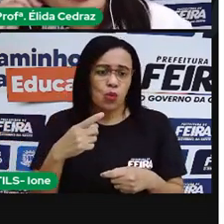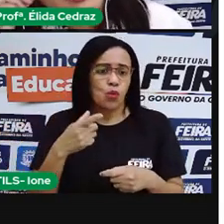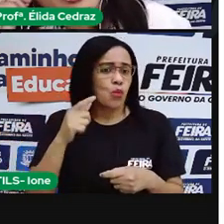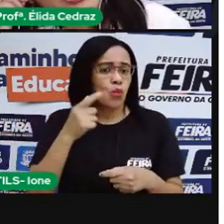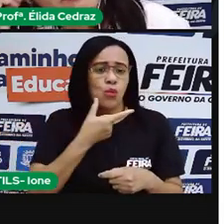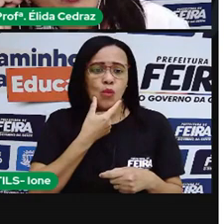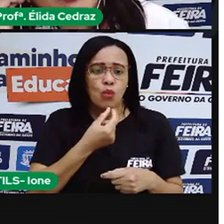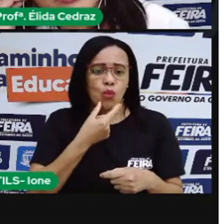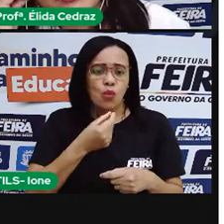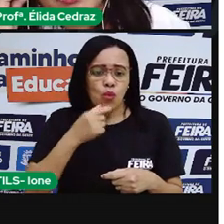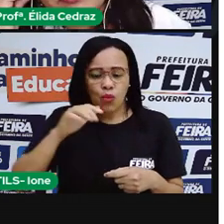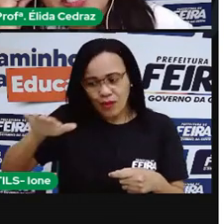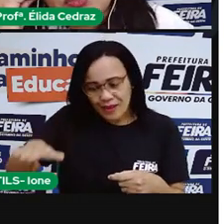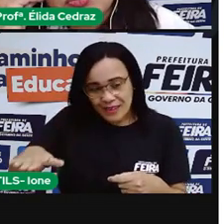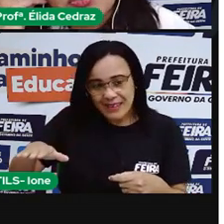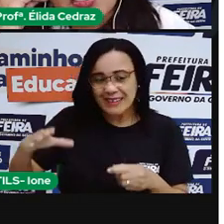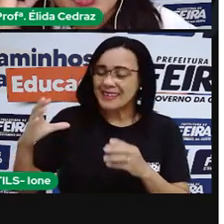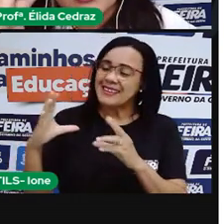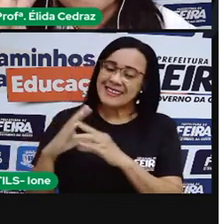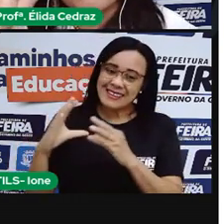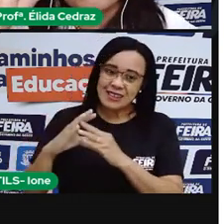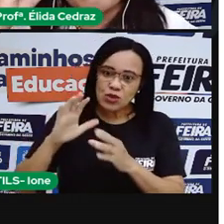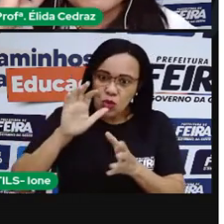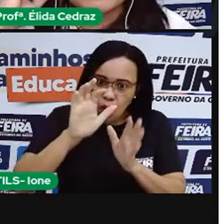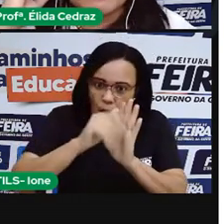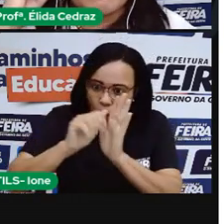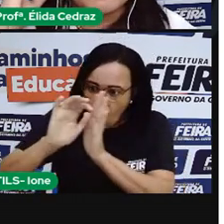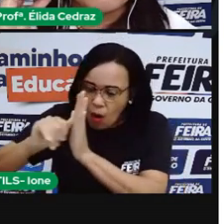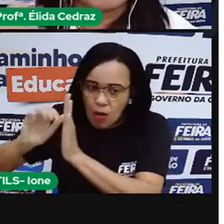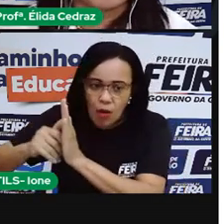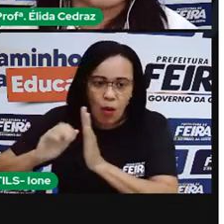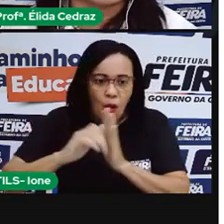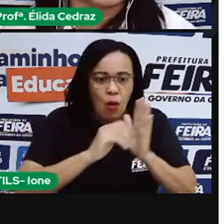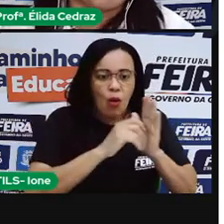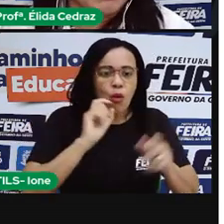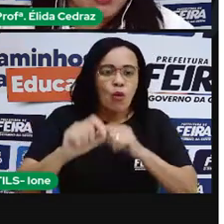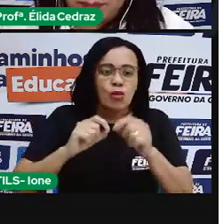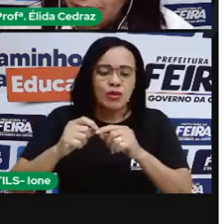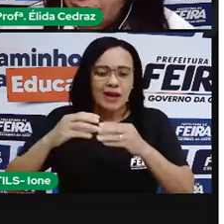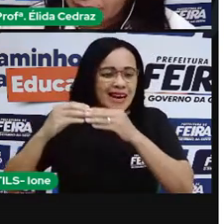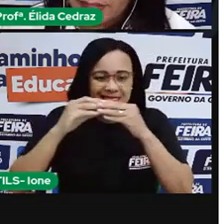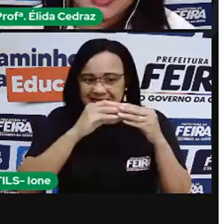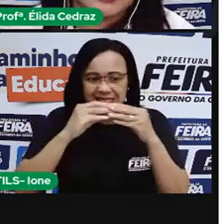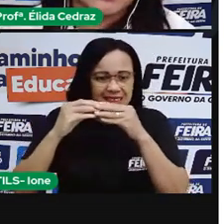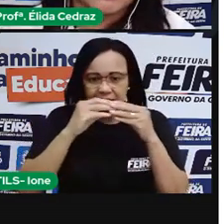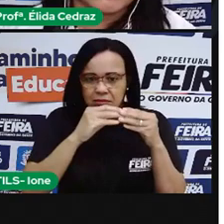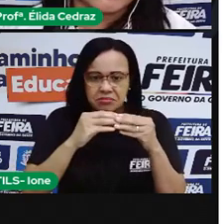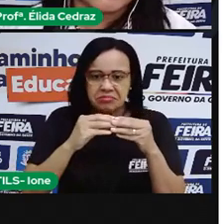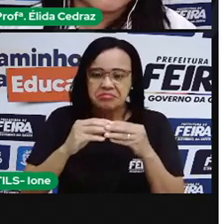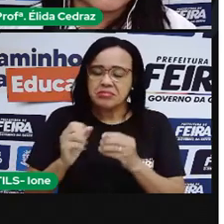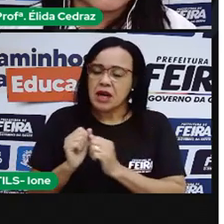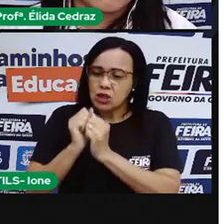Chamou seus amigos e foram pedir para a avó fazer pão para eles.